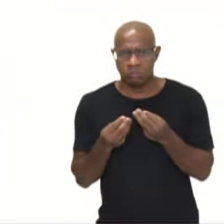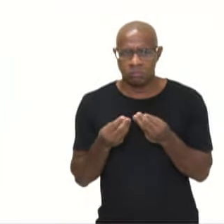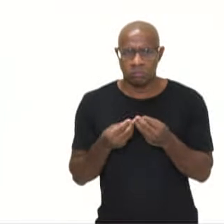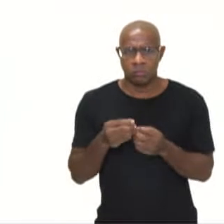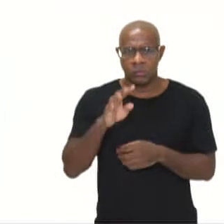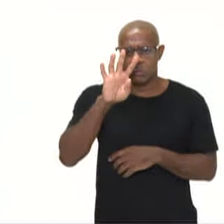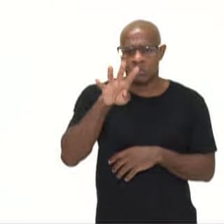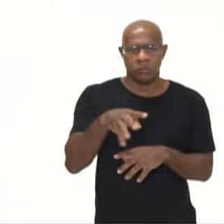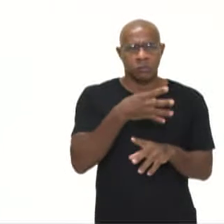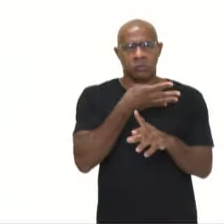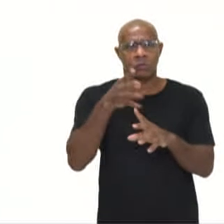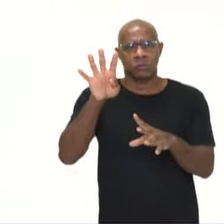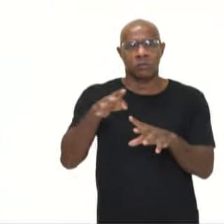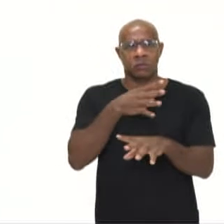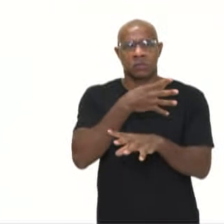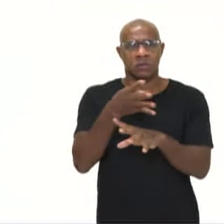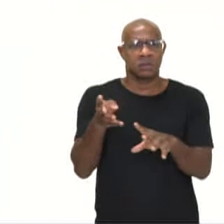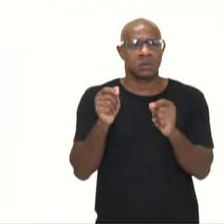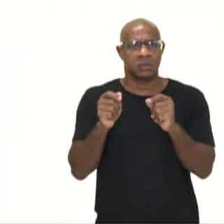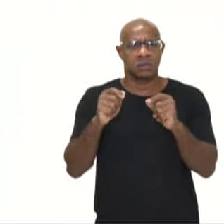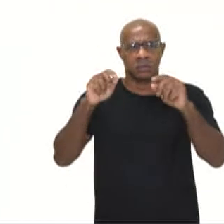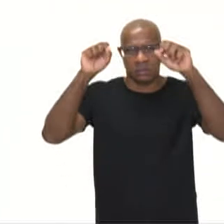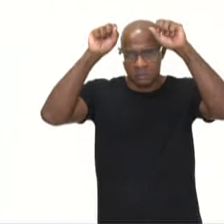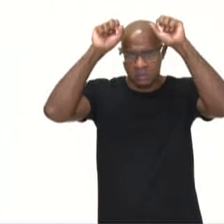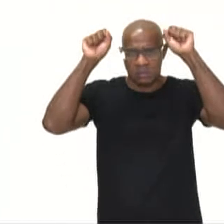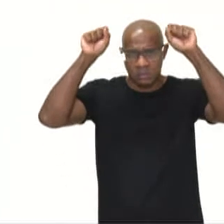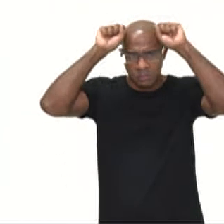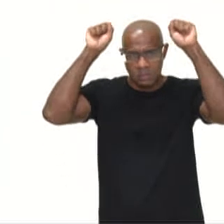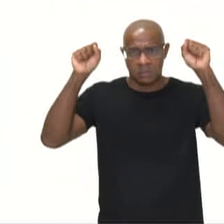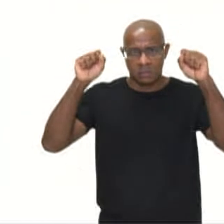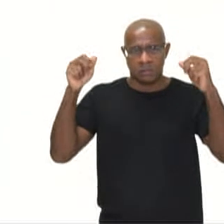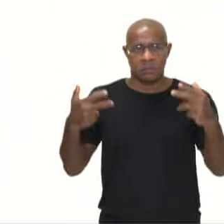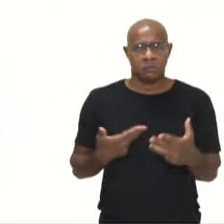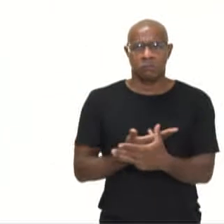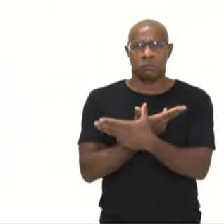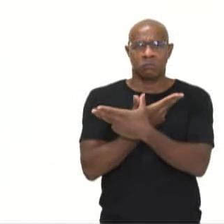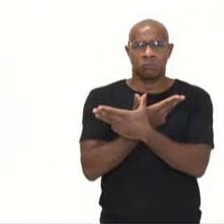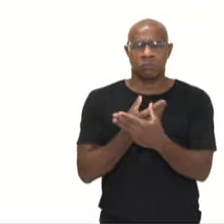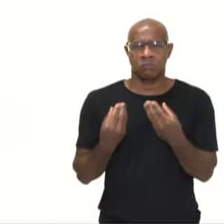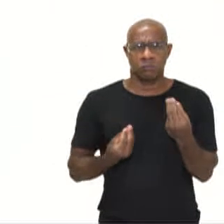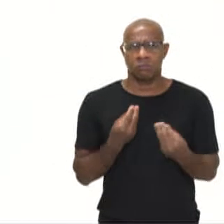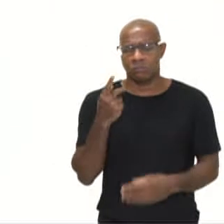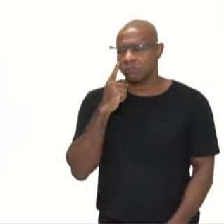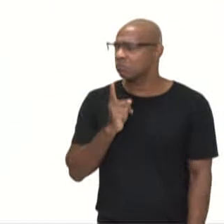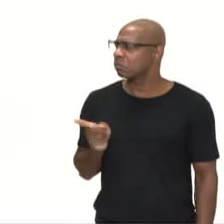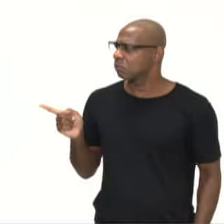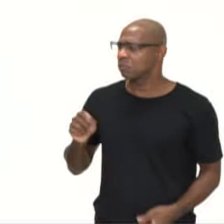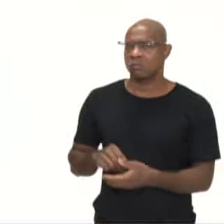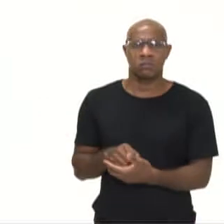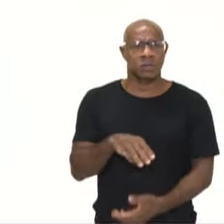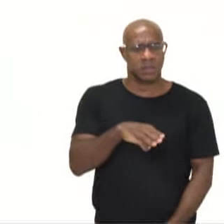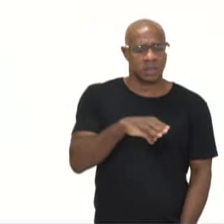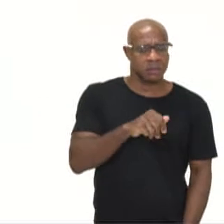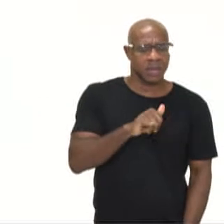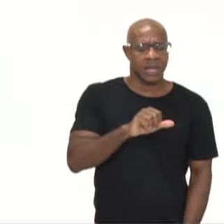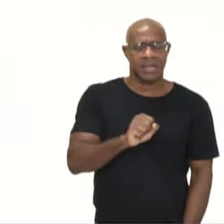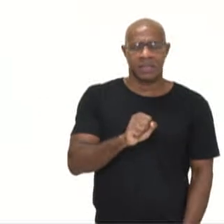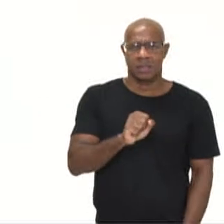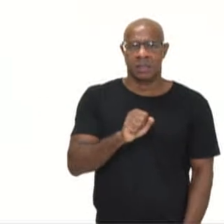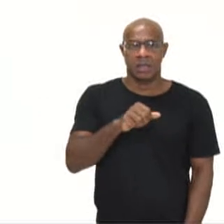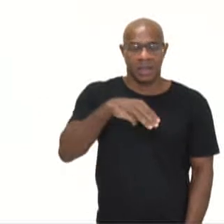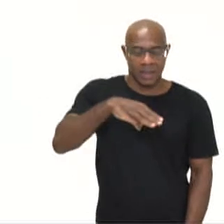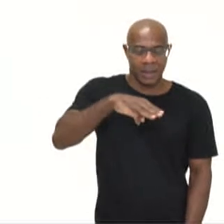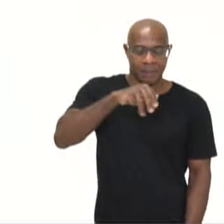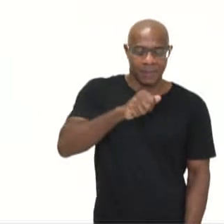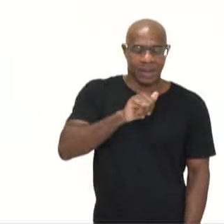maia por fim revelado. A propósito, se o mundo, pergunto para vocês, se o mundo acabara amanhã, que é o